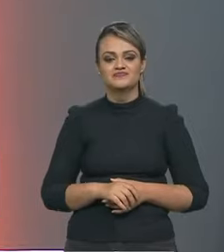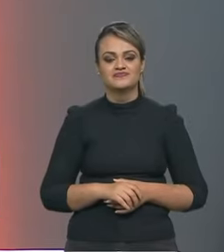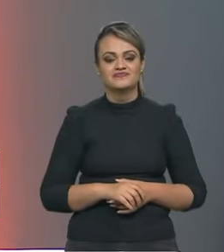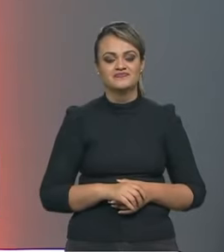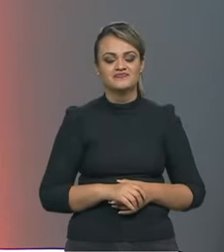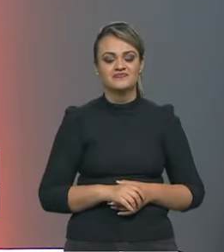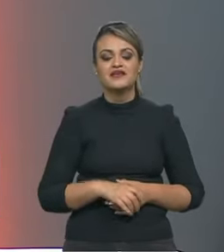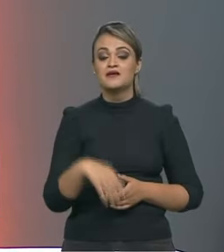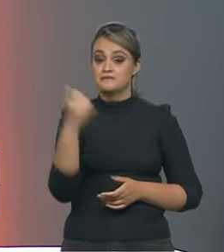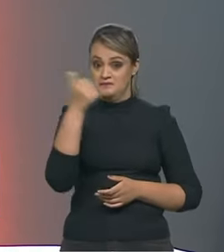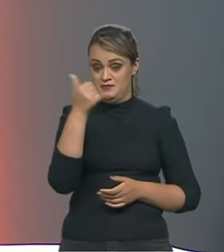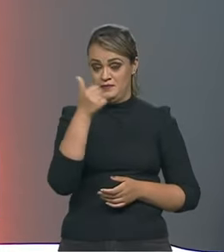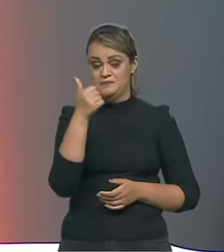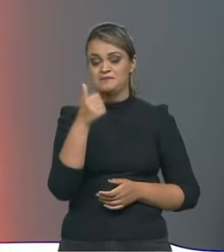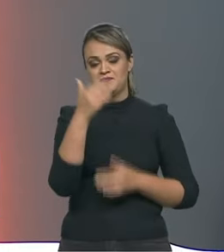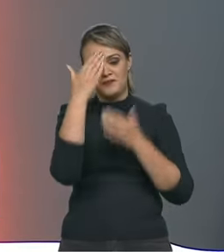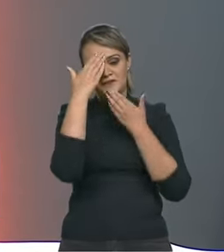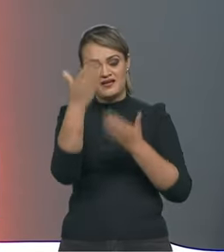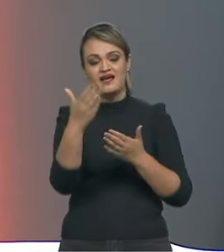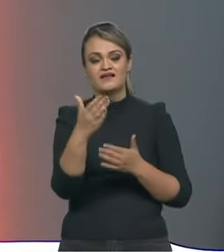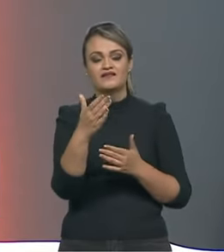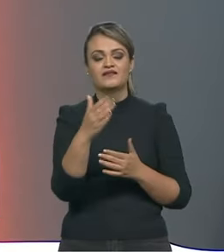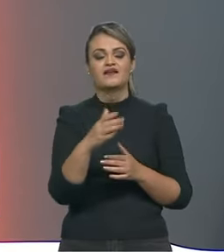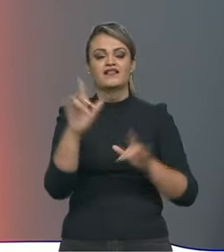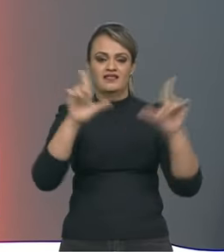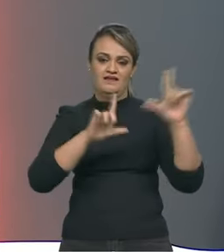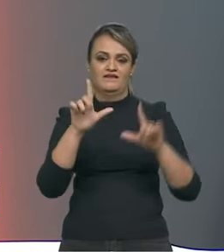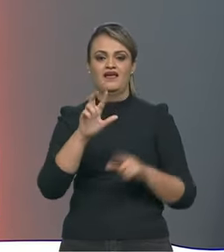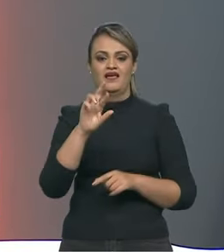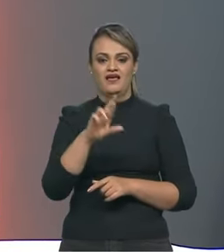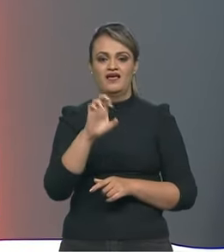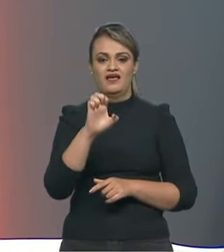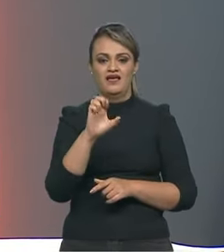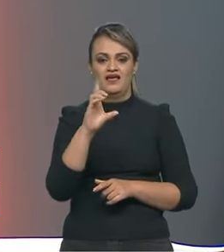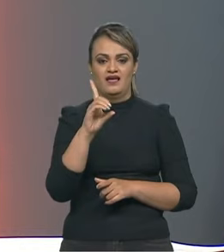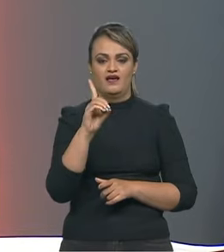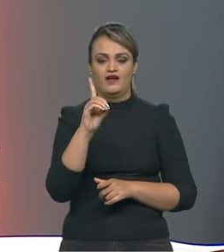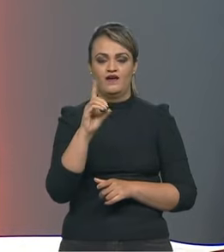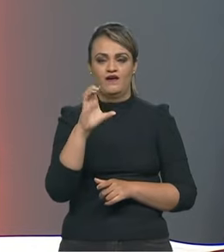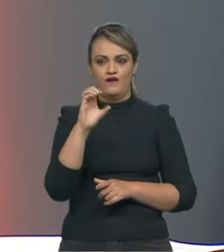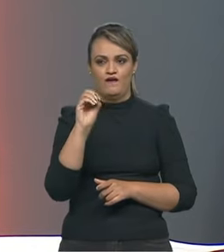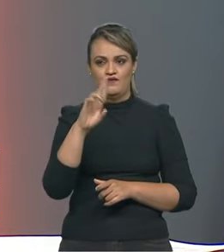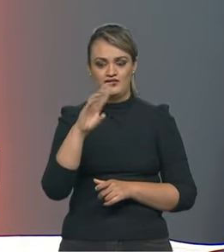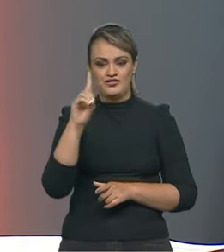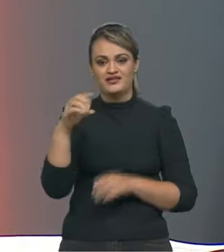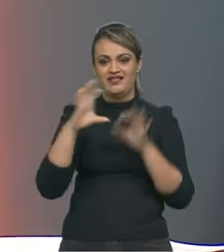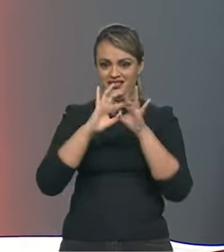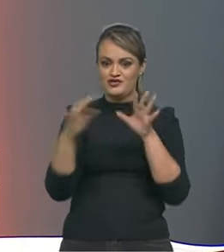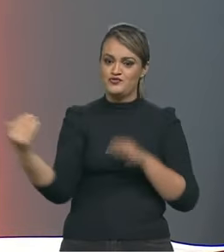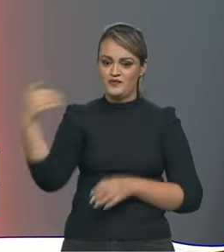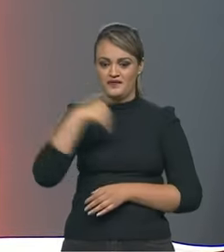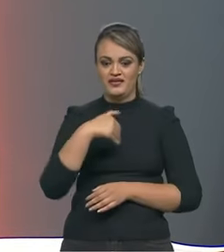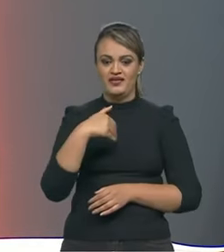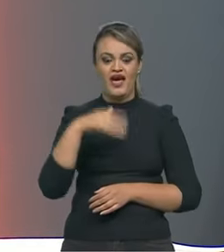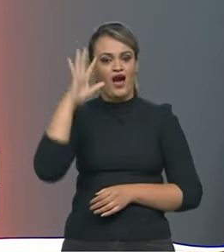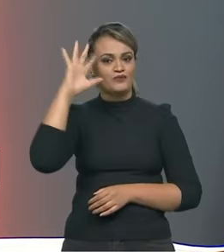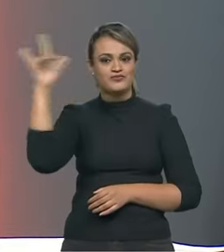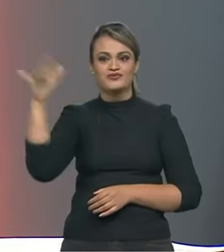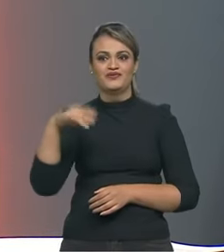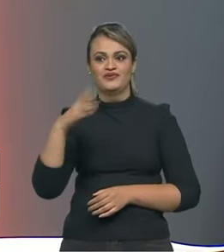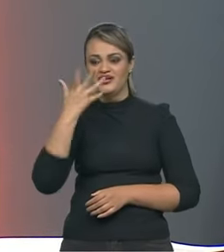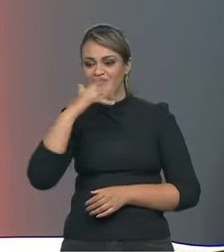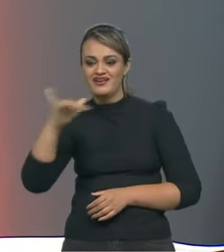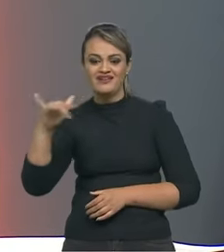em primeiro lugar gostaria de agradecer a Record TV Brasília por permitir a minha presença aqui porque isso aqui é a realização de um sonho de